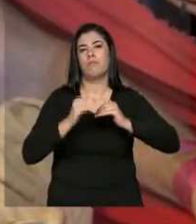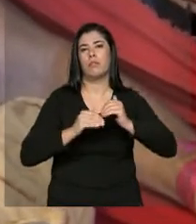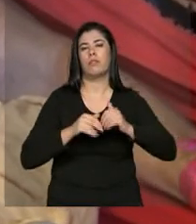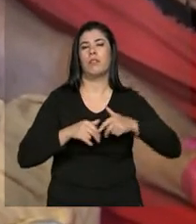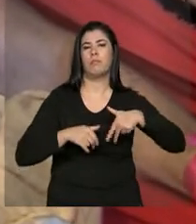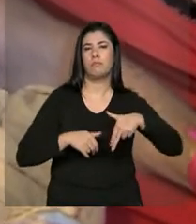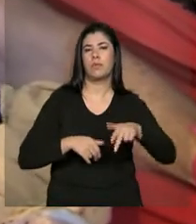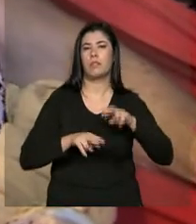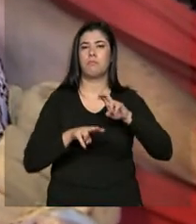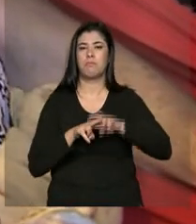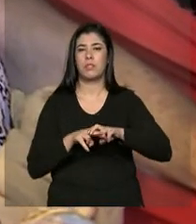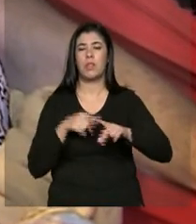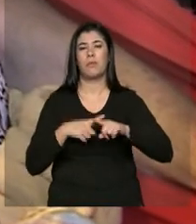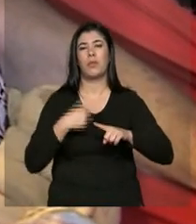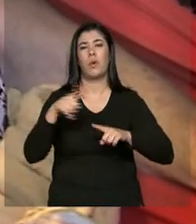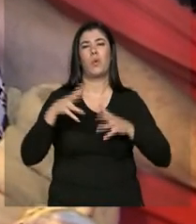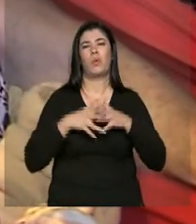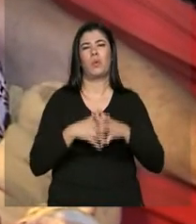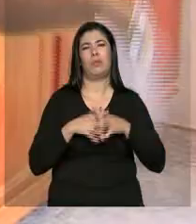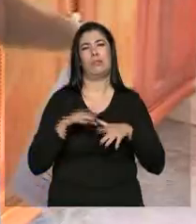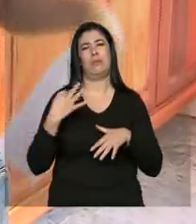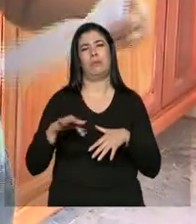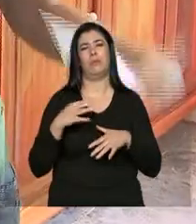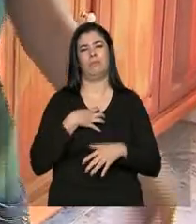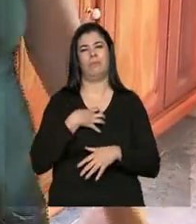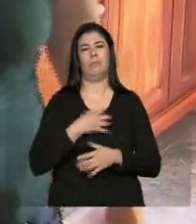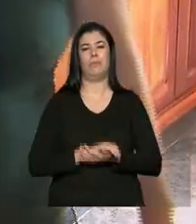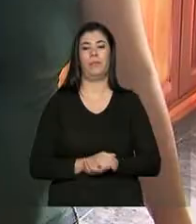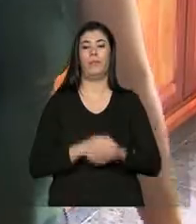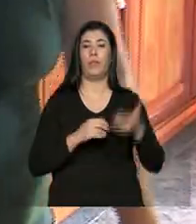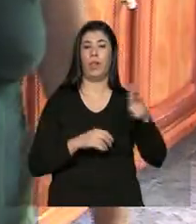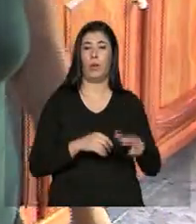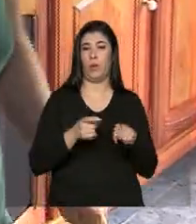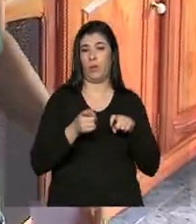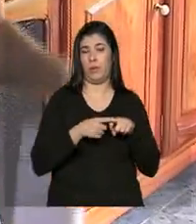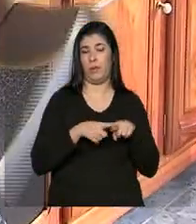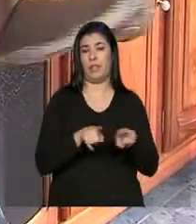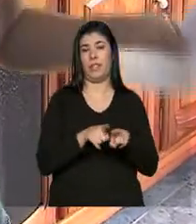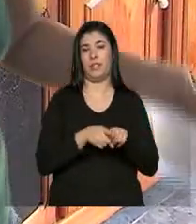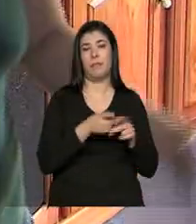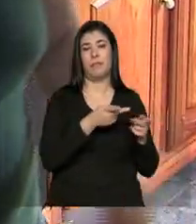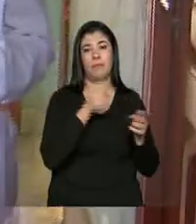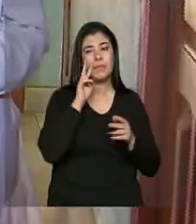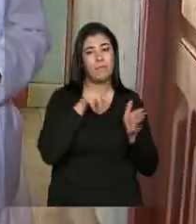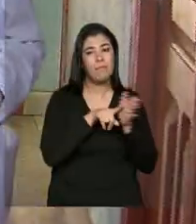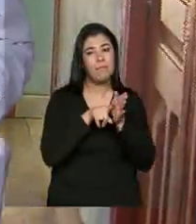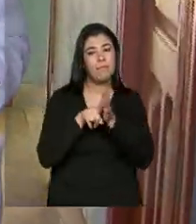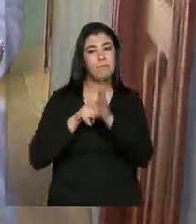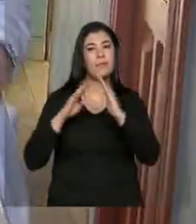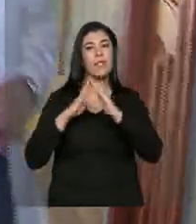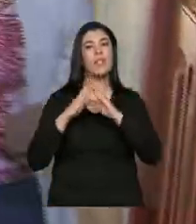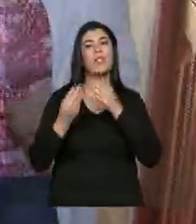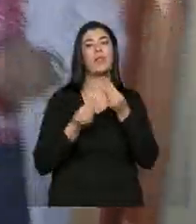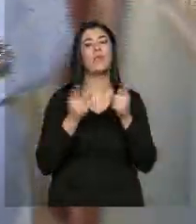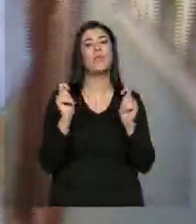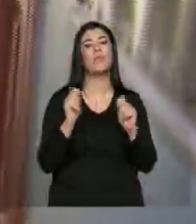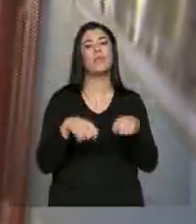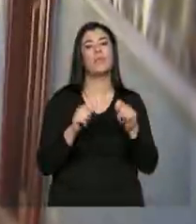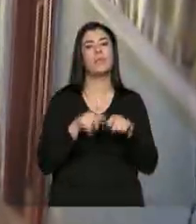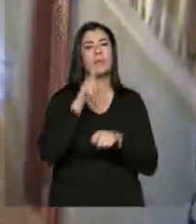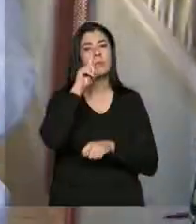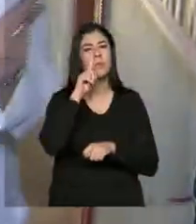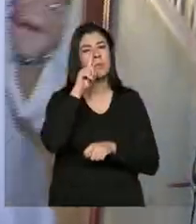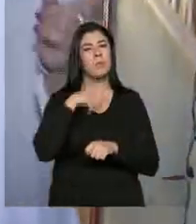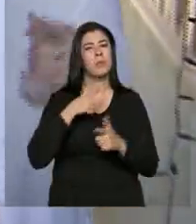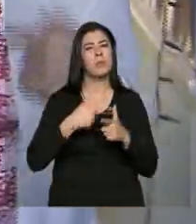sentada porque depois aparecem outras complicações. E a doutora Maribel faz questão de vistoriar a casa para ver possíveis riscos.